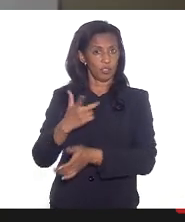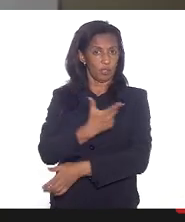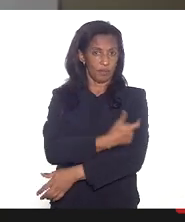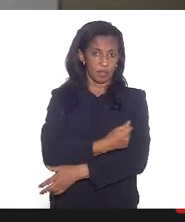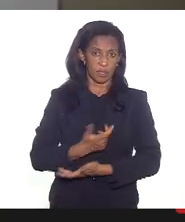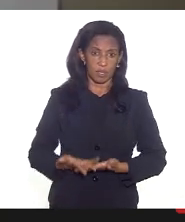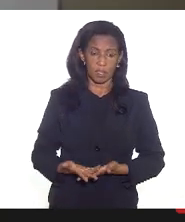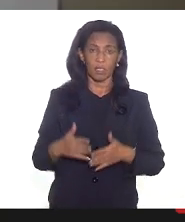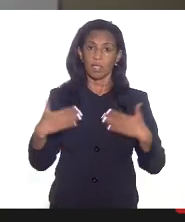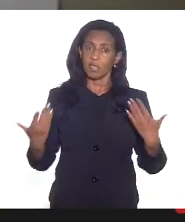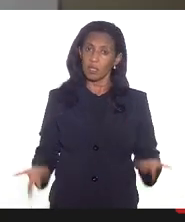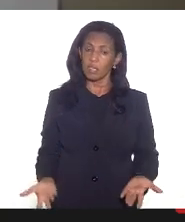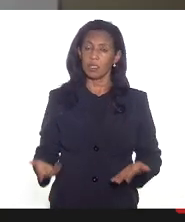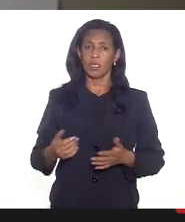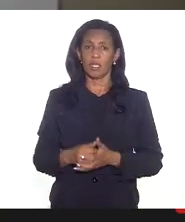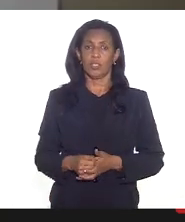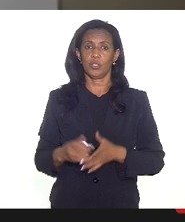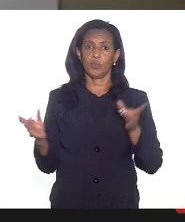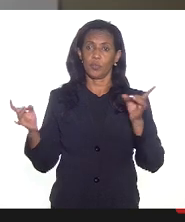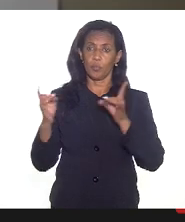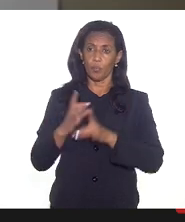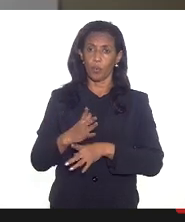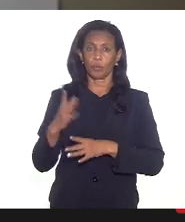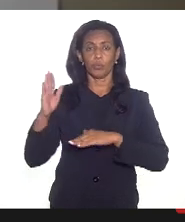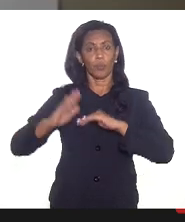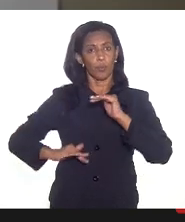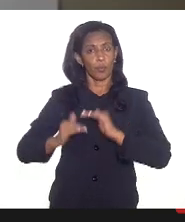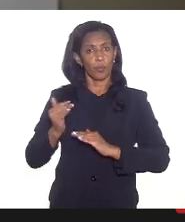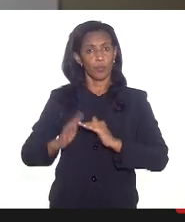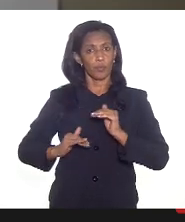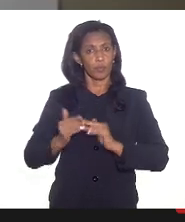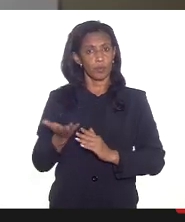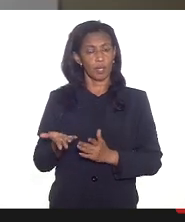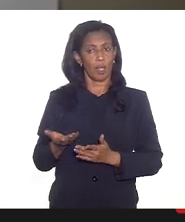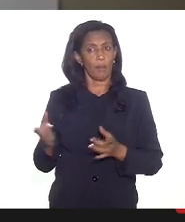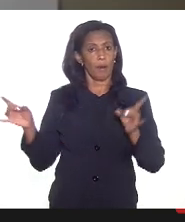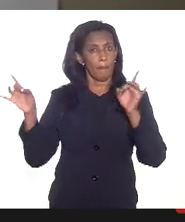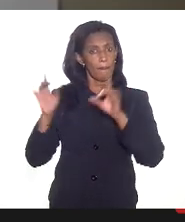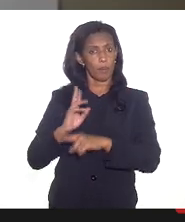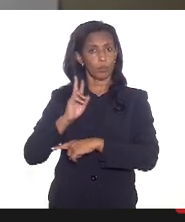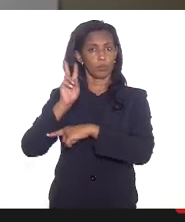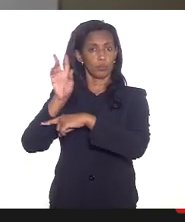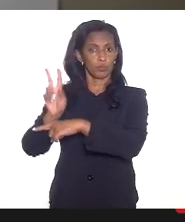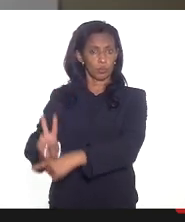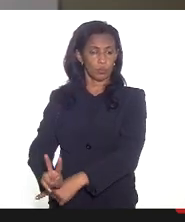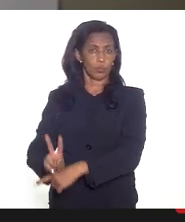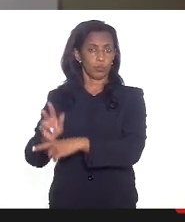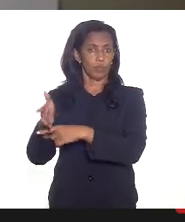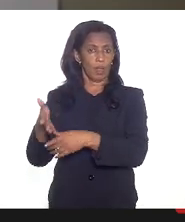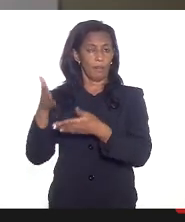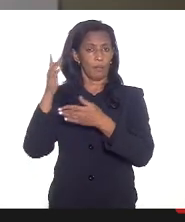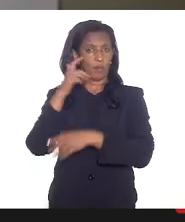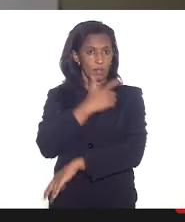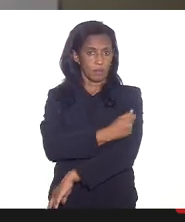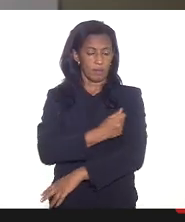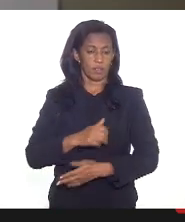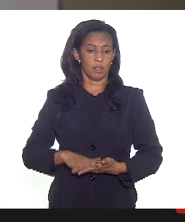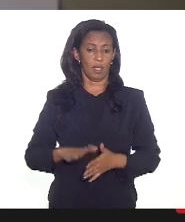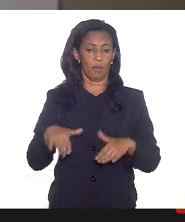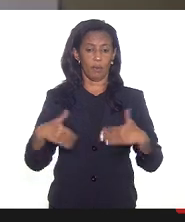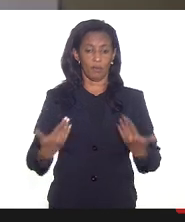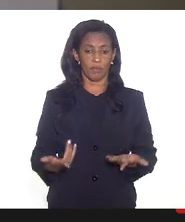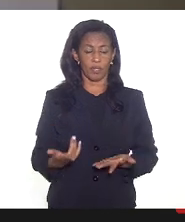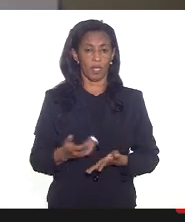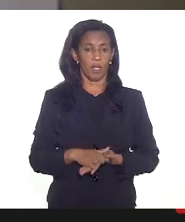que seja disponibilizado um profissional para pronto atendimento da gestante que chega para se vacinar afinal de